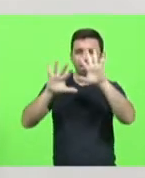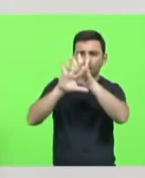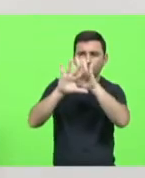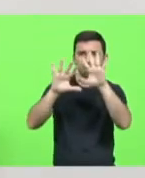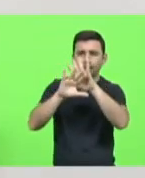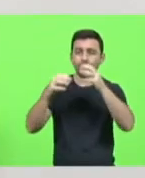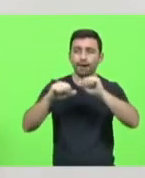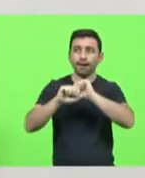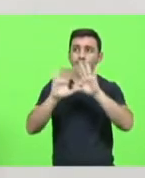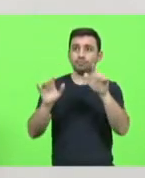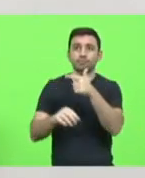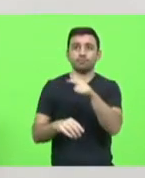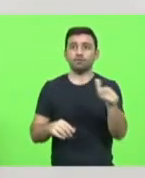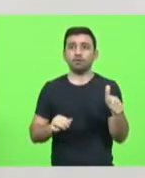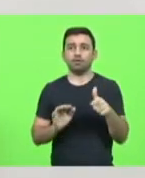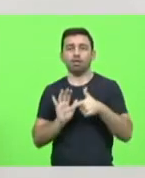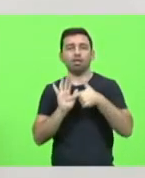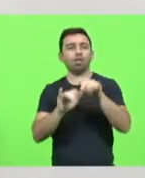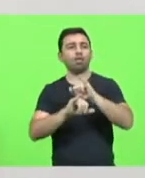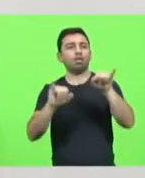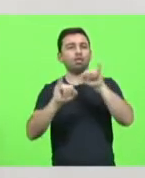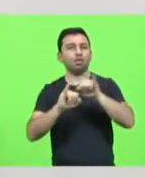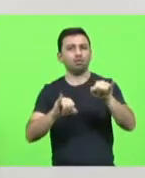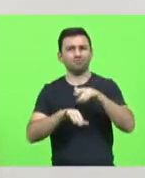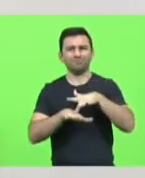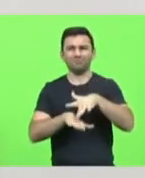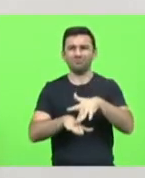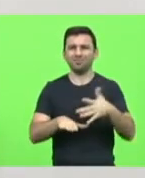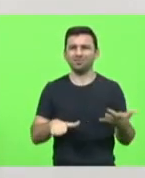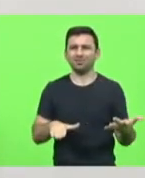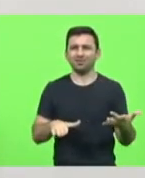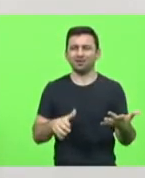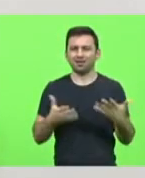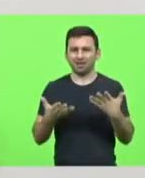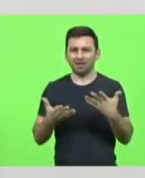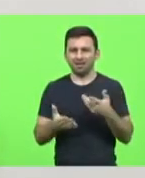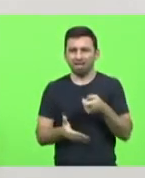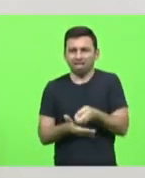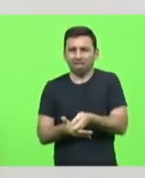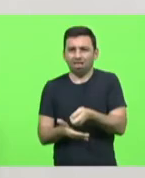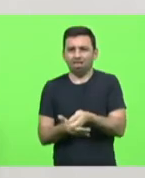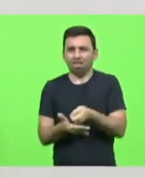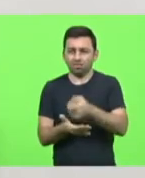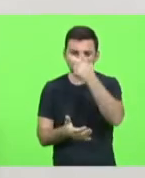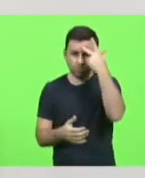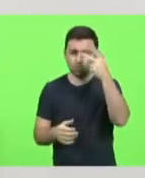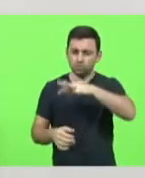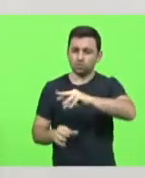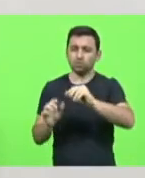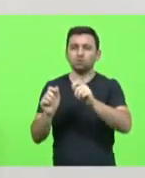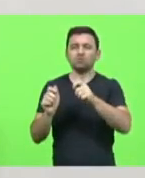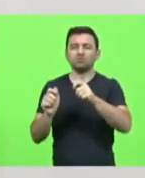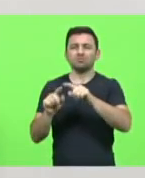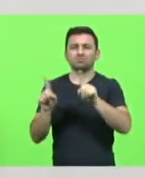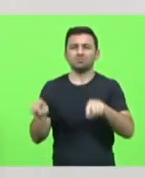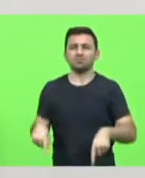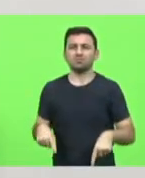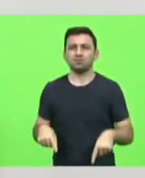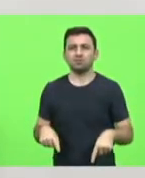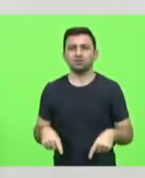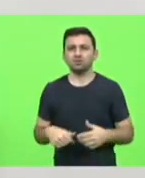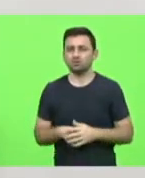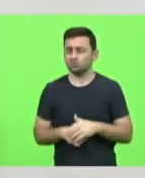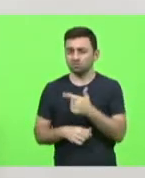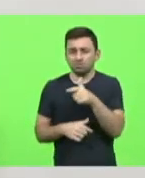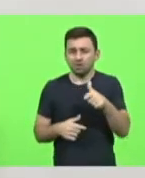essa pílula dourada para passar na guela do servidor, não vai ter desgaste nenhum.